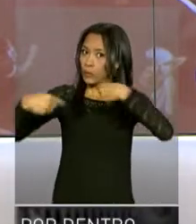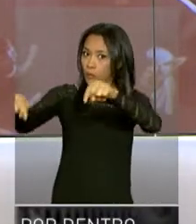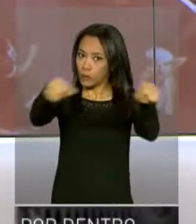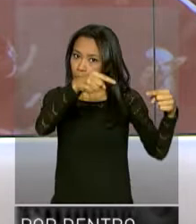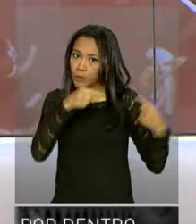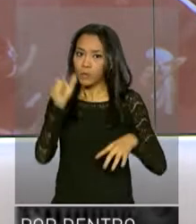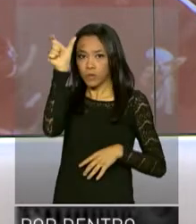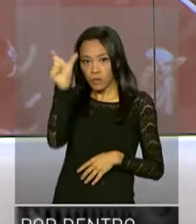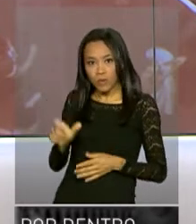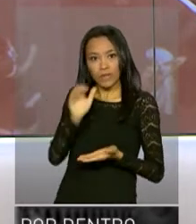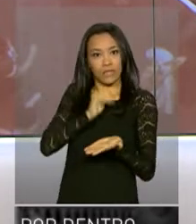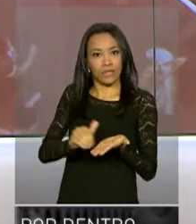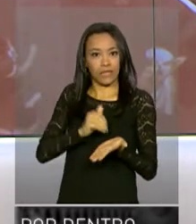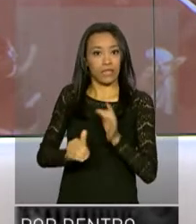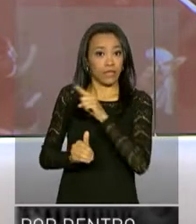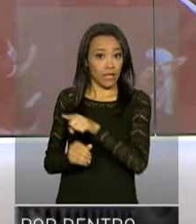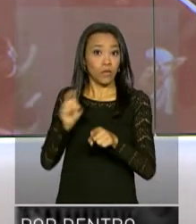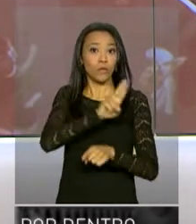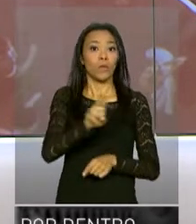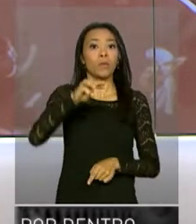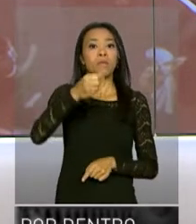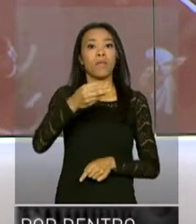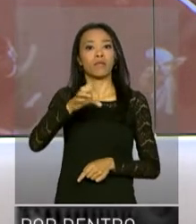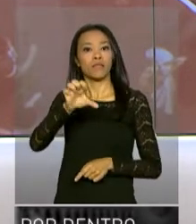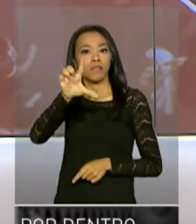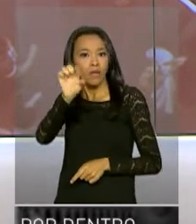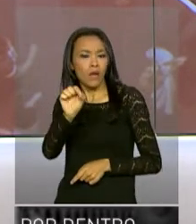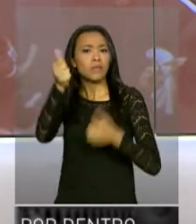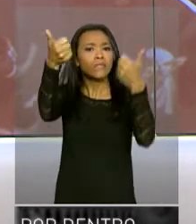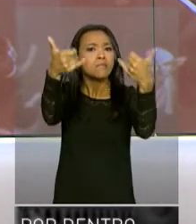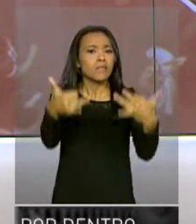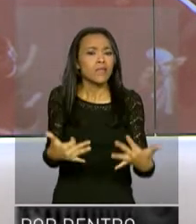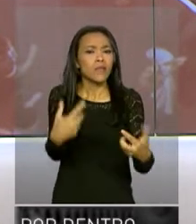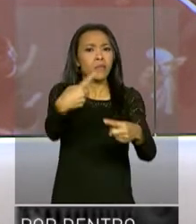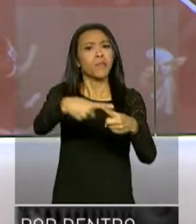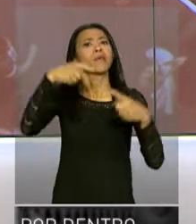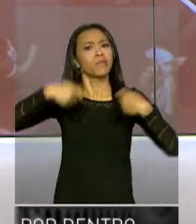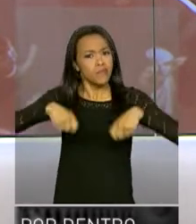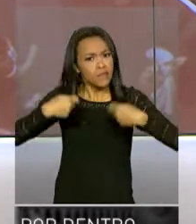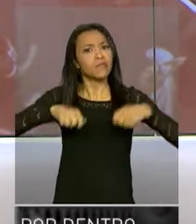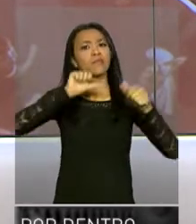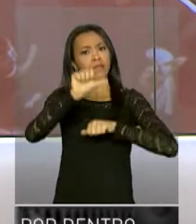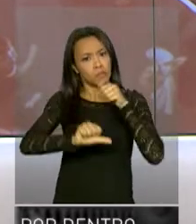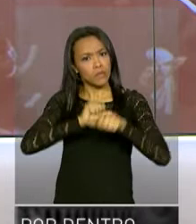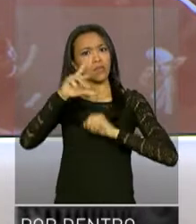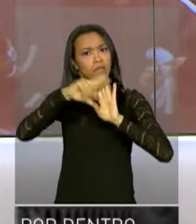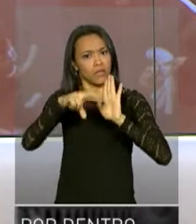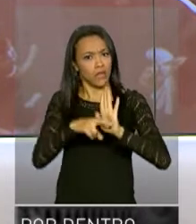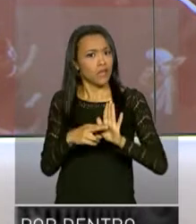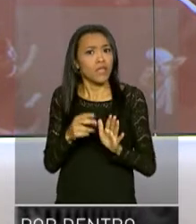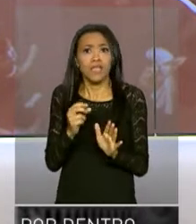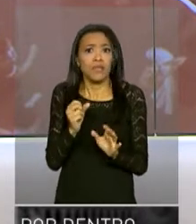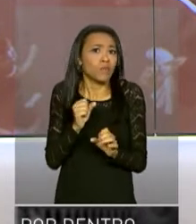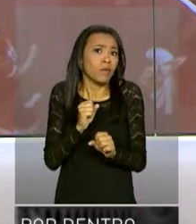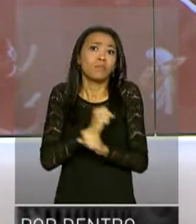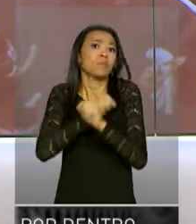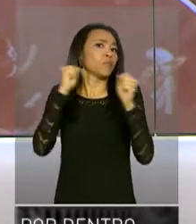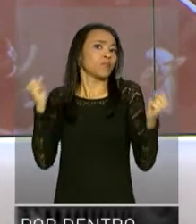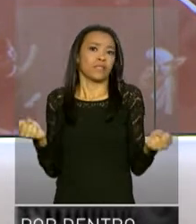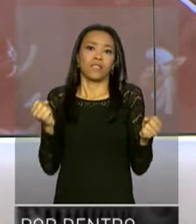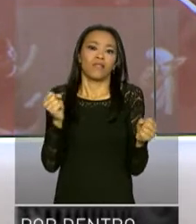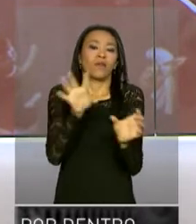O secretário da Previdência Social, Marcelo Caetano, explica por que ela é necessária e por que não é possível mais a